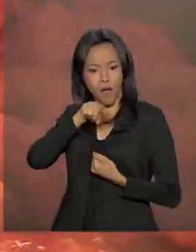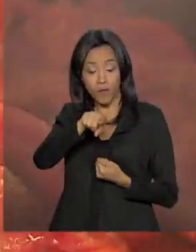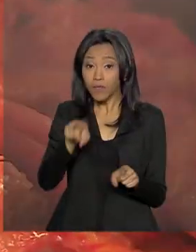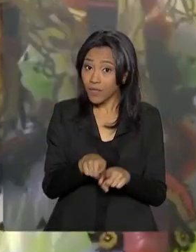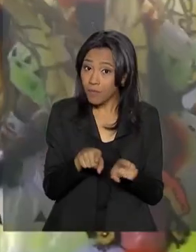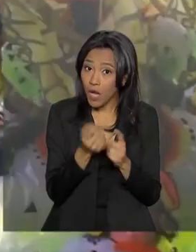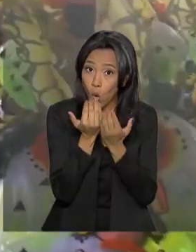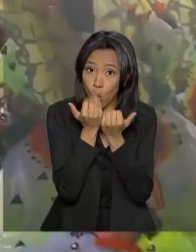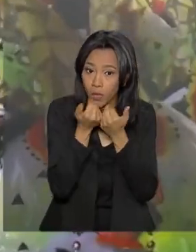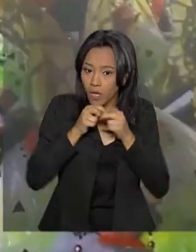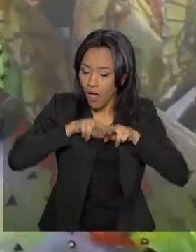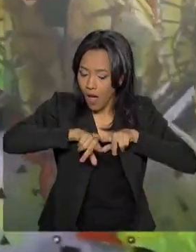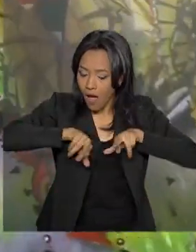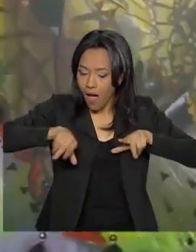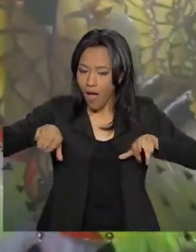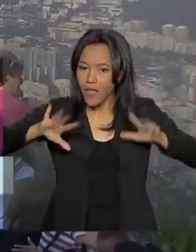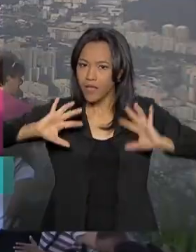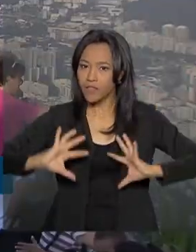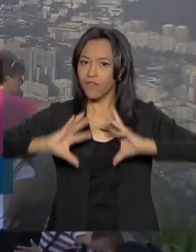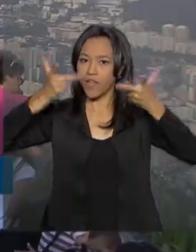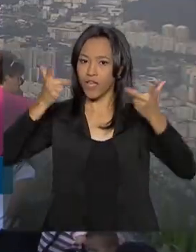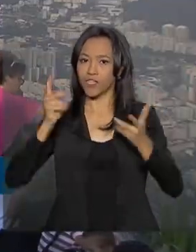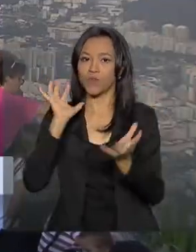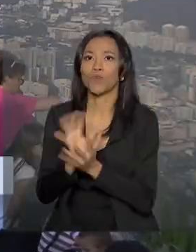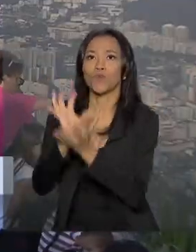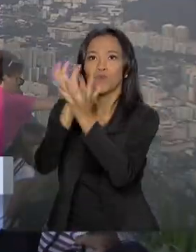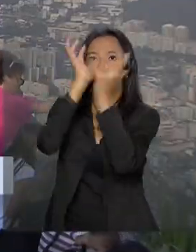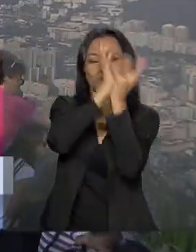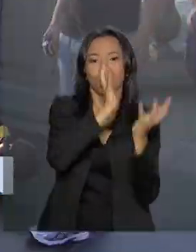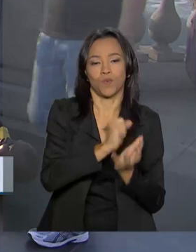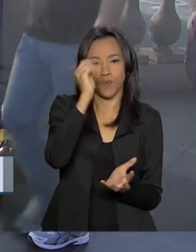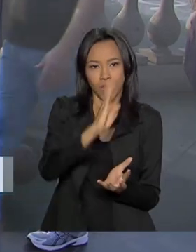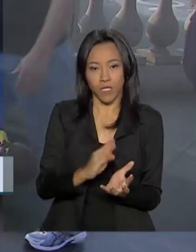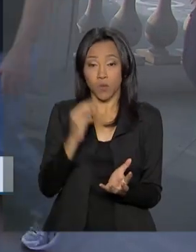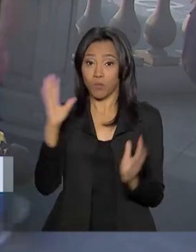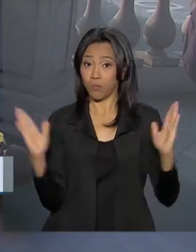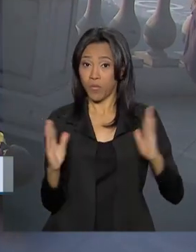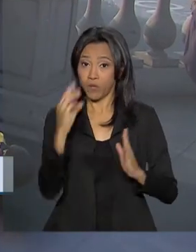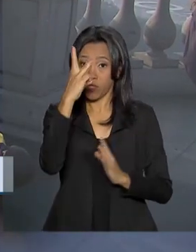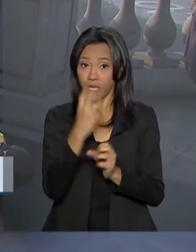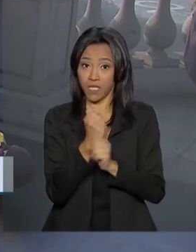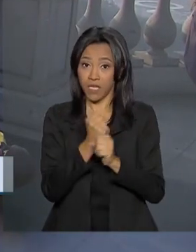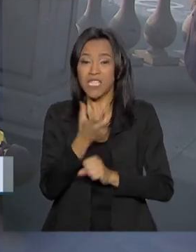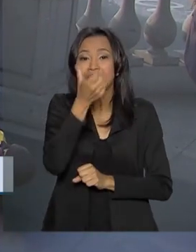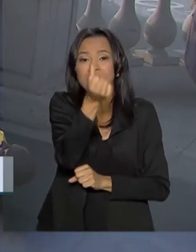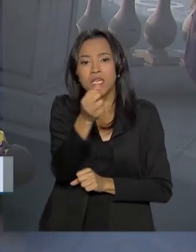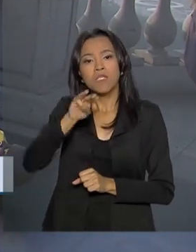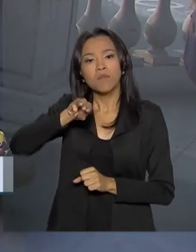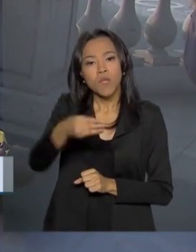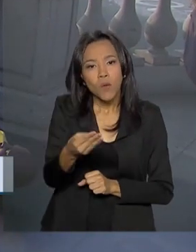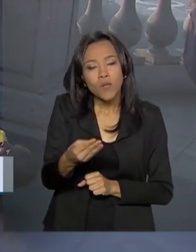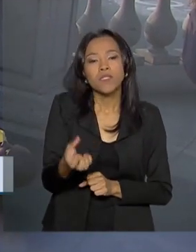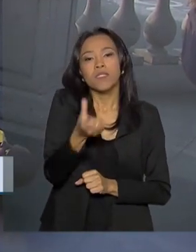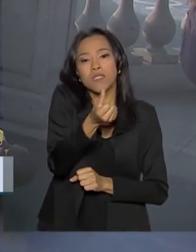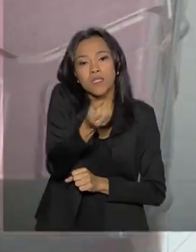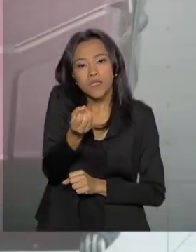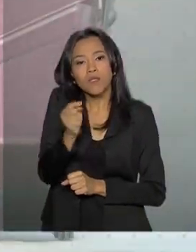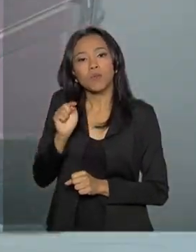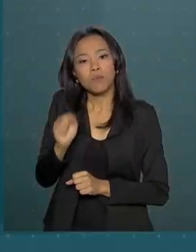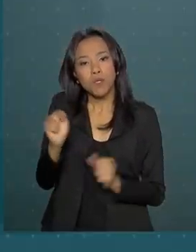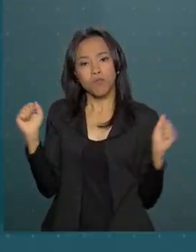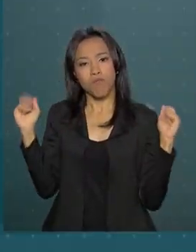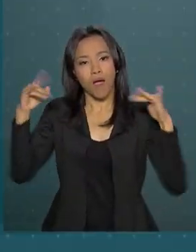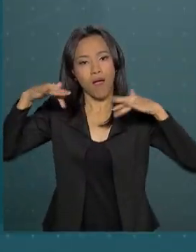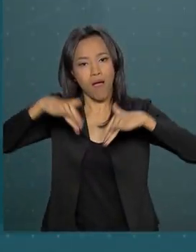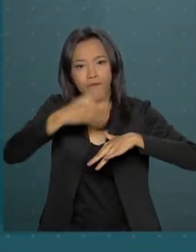gastronomia e das festas típicas. Nos últimos três anos, foram cerca de 6 milhões e 600 mil visitantes. A